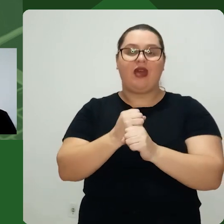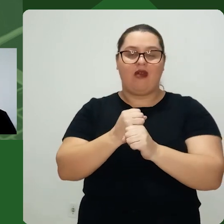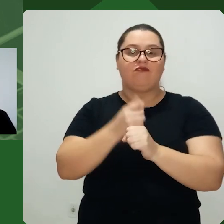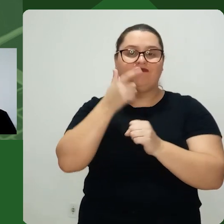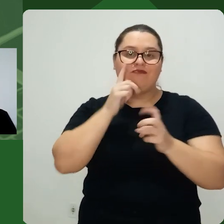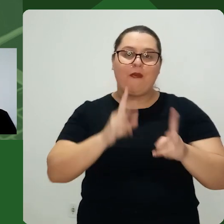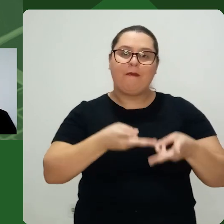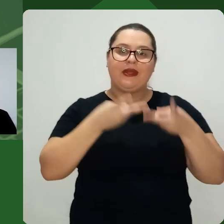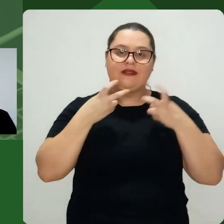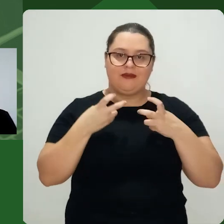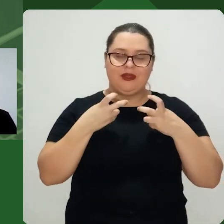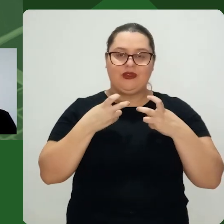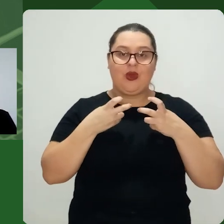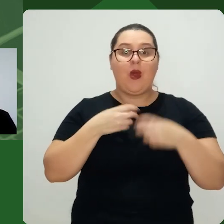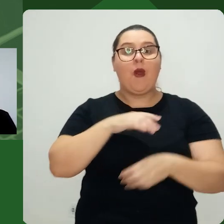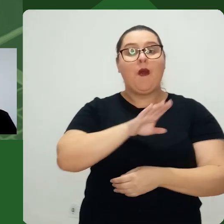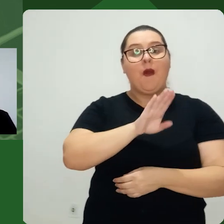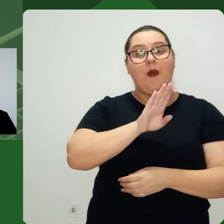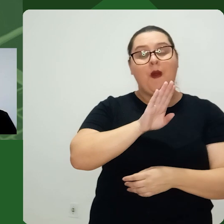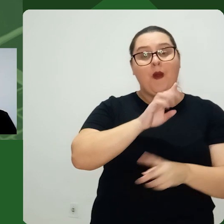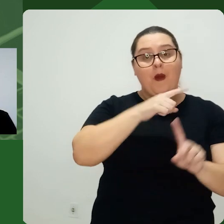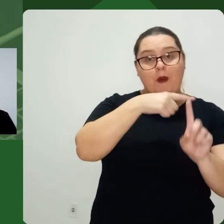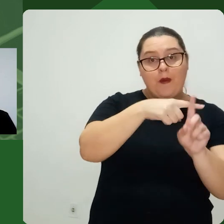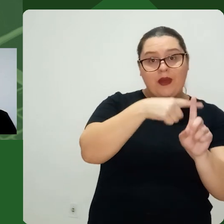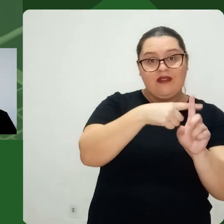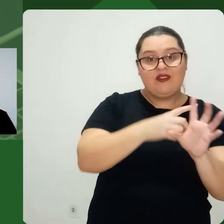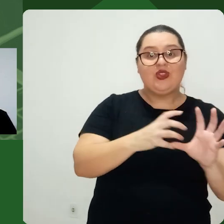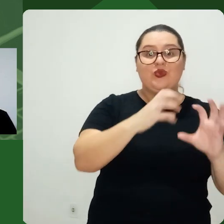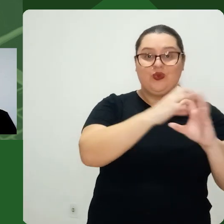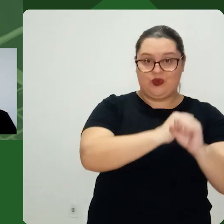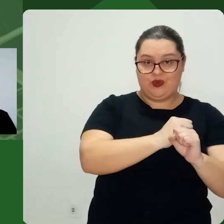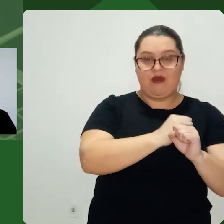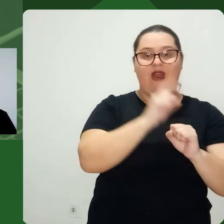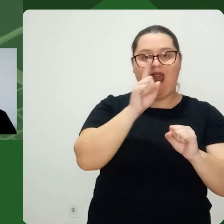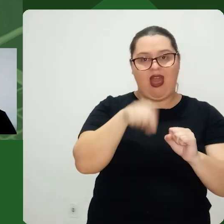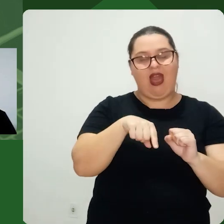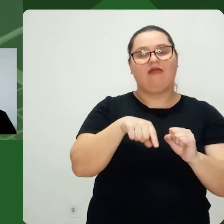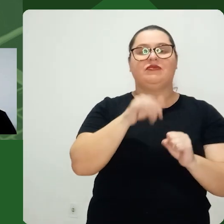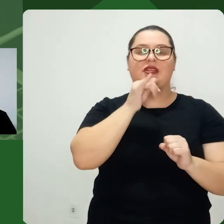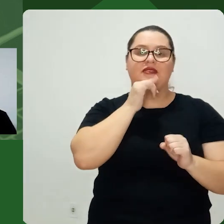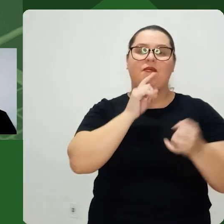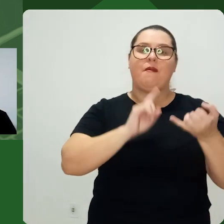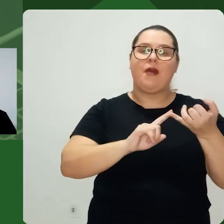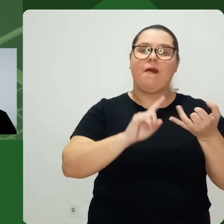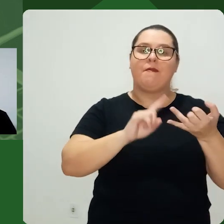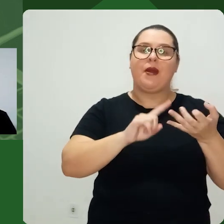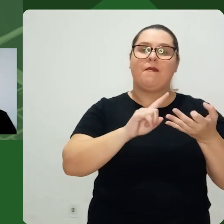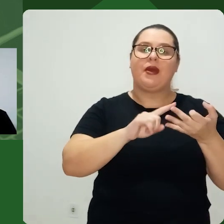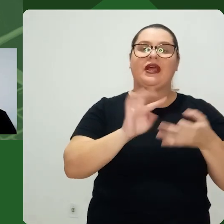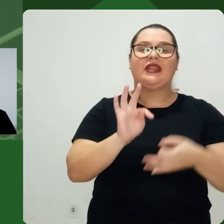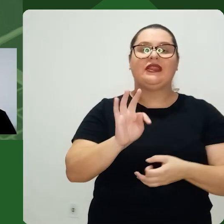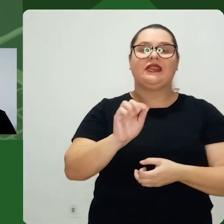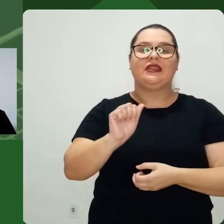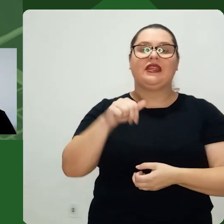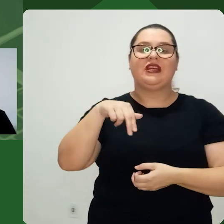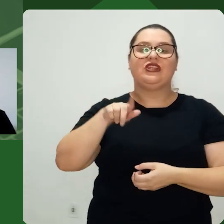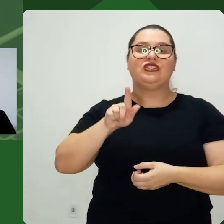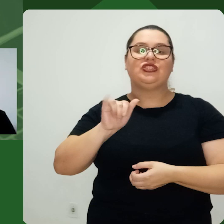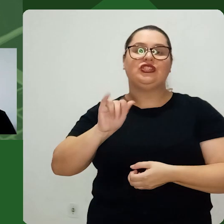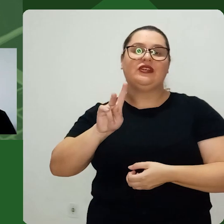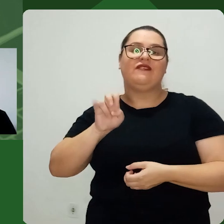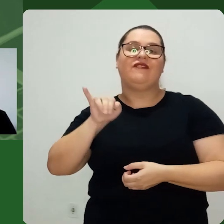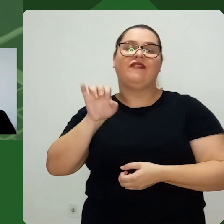percebido Bom, o meu benefício total nada mais é Que a soma, então, de benefícios tangíveis